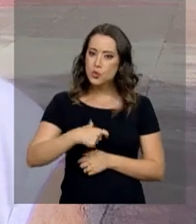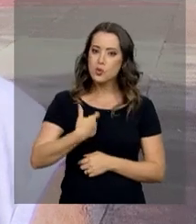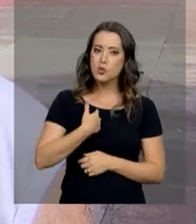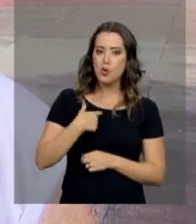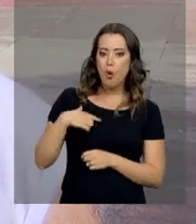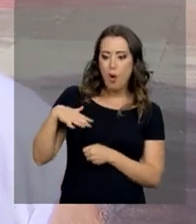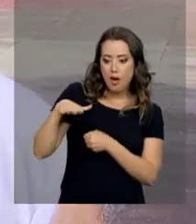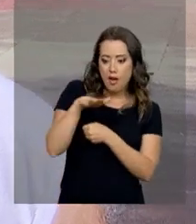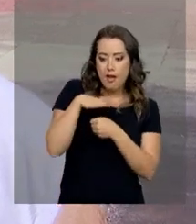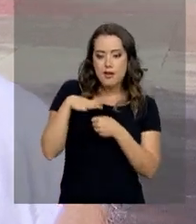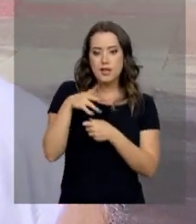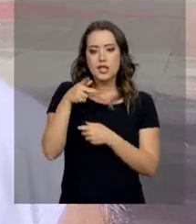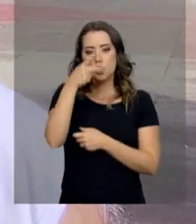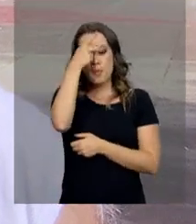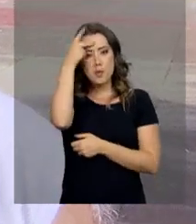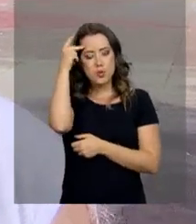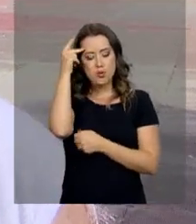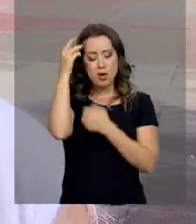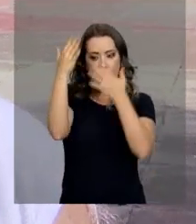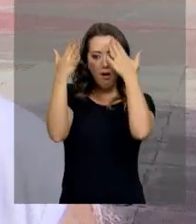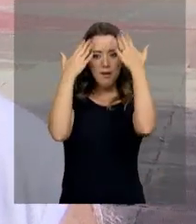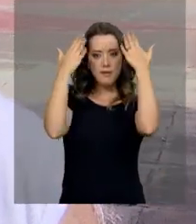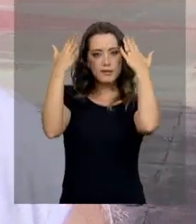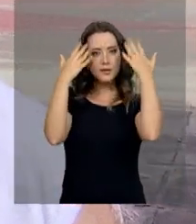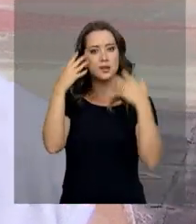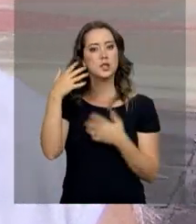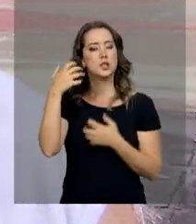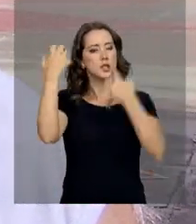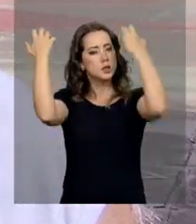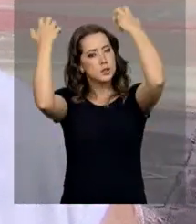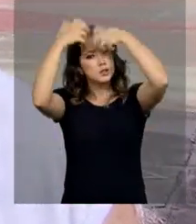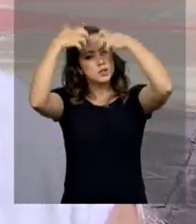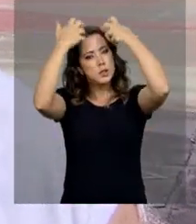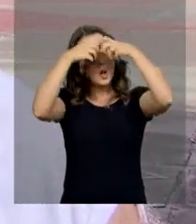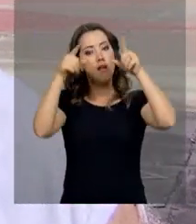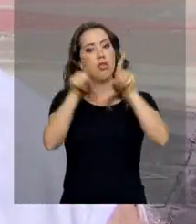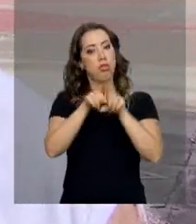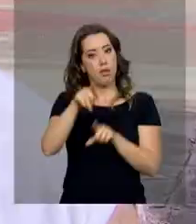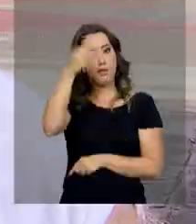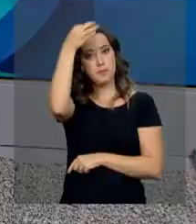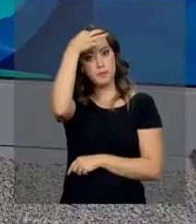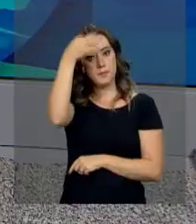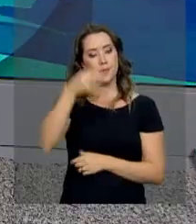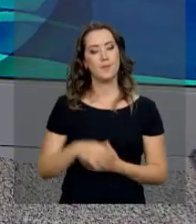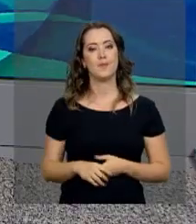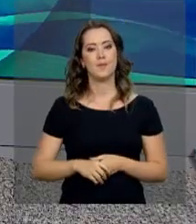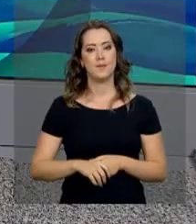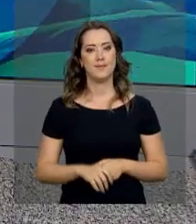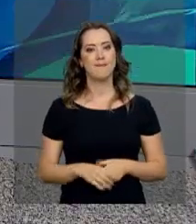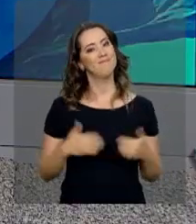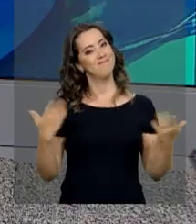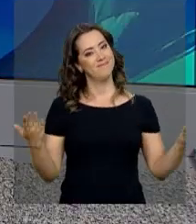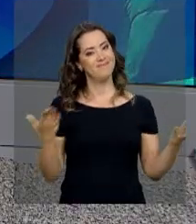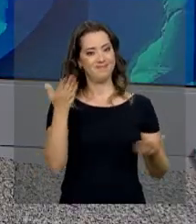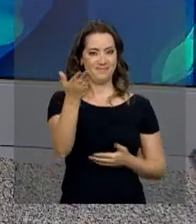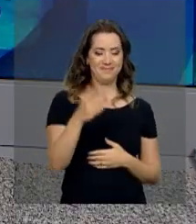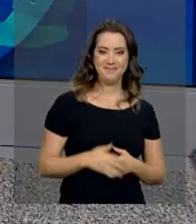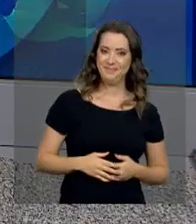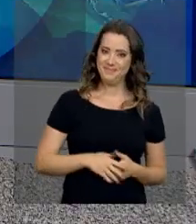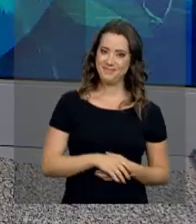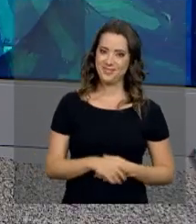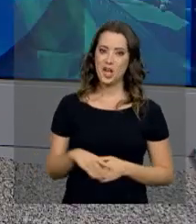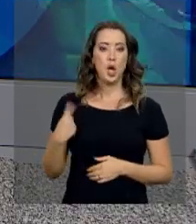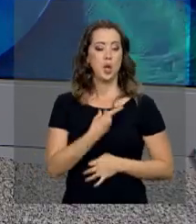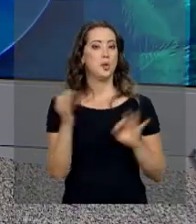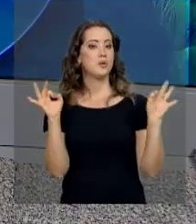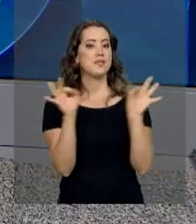aspecto psicológico, no aspecto mental, no aspecto até espiritual. É isso aí. Nós ficamos por